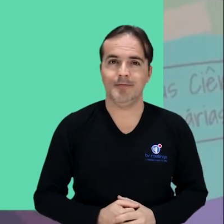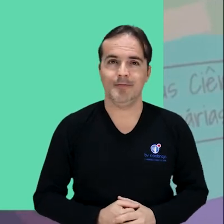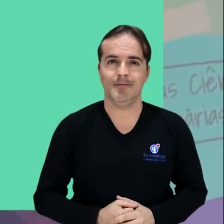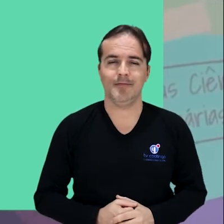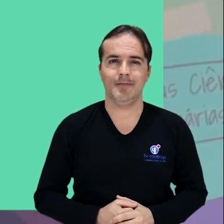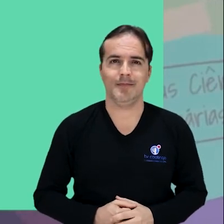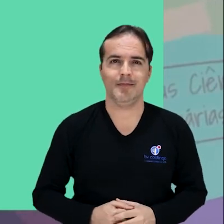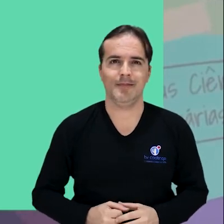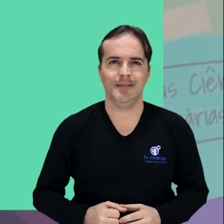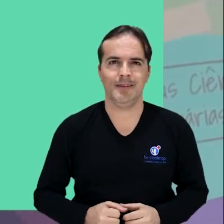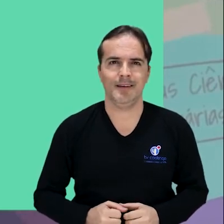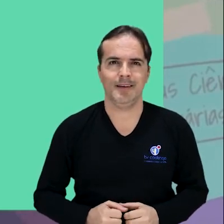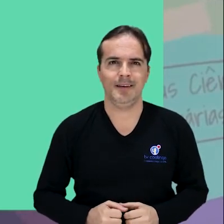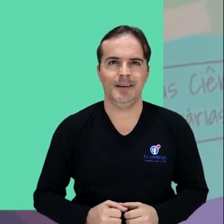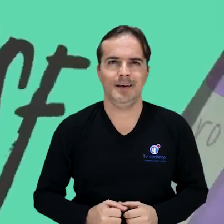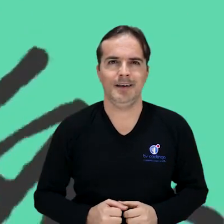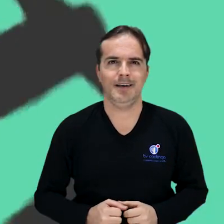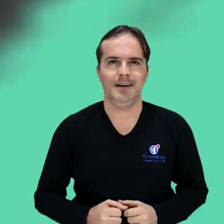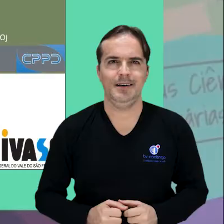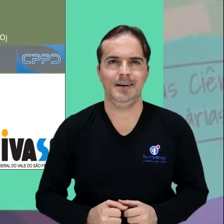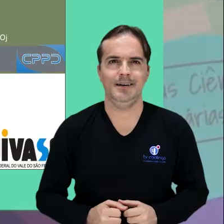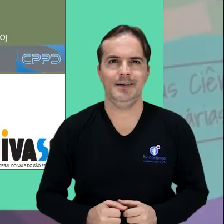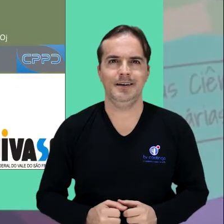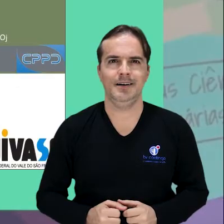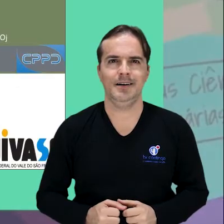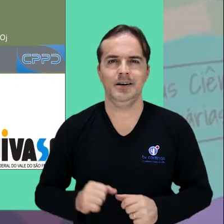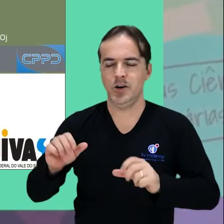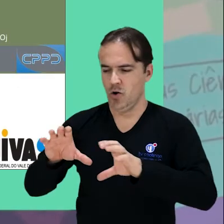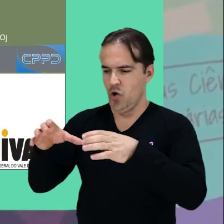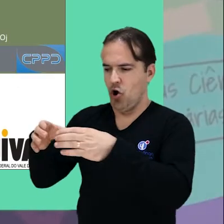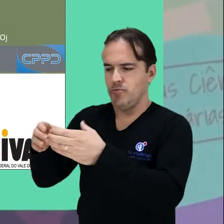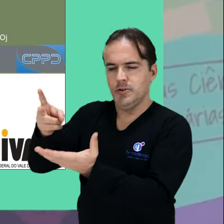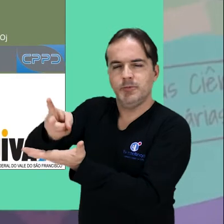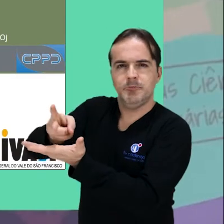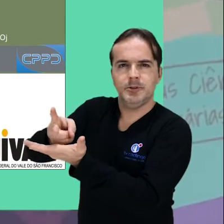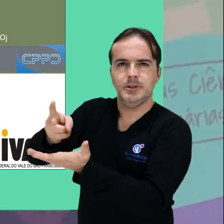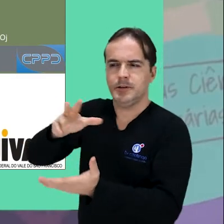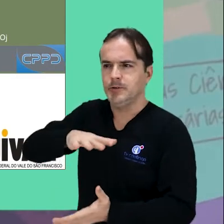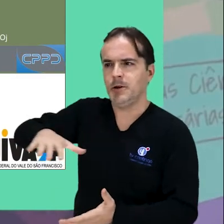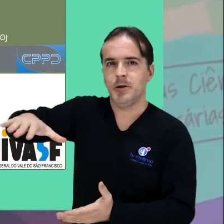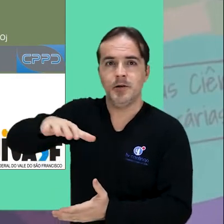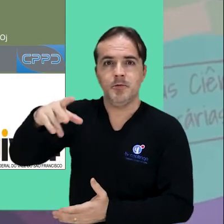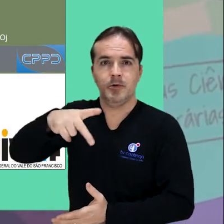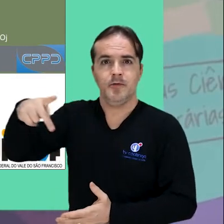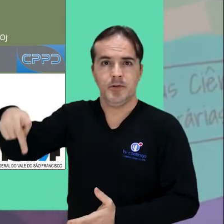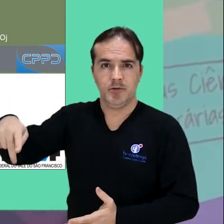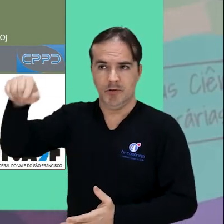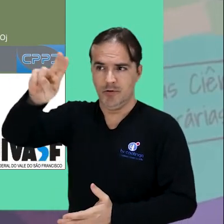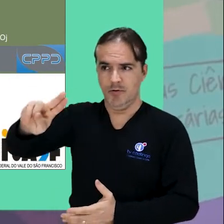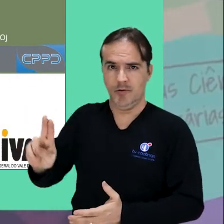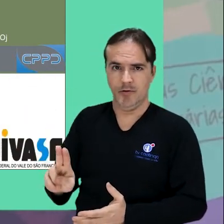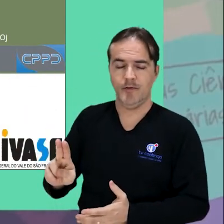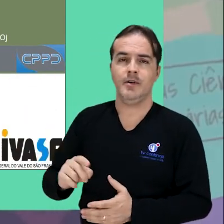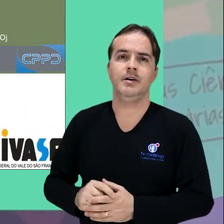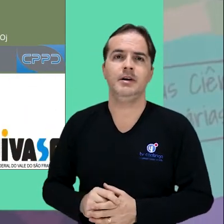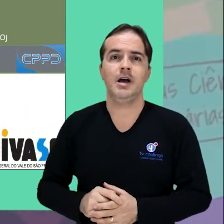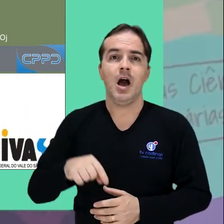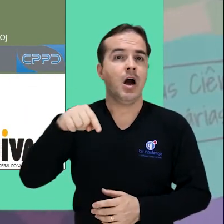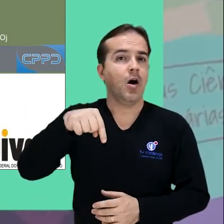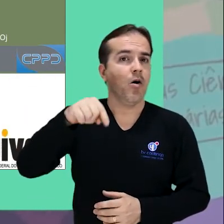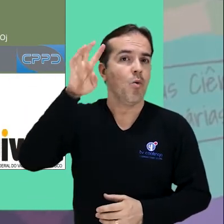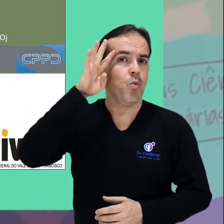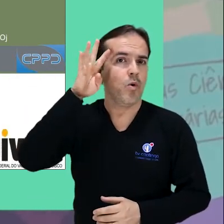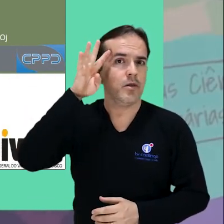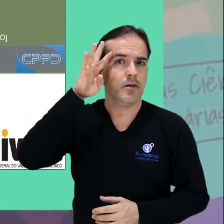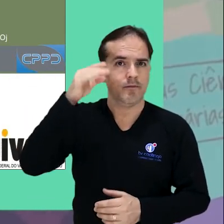.br. A Comissão Permanente de Pessoal Docente da Univasf realiza, nesta